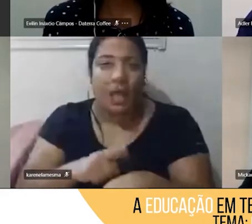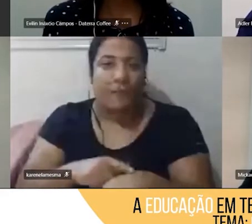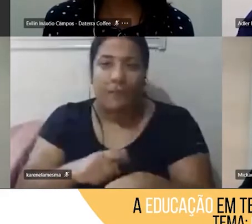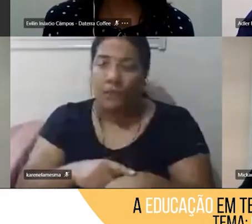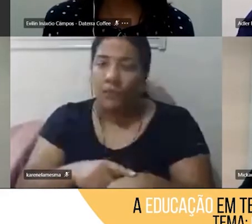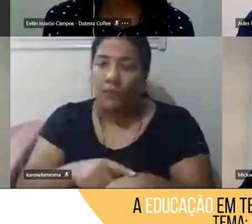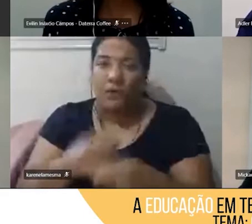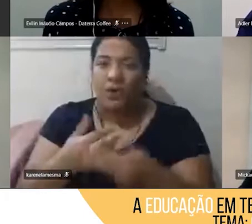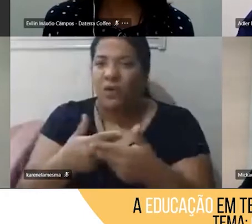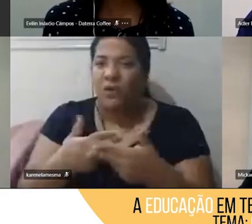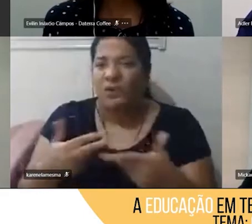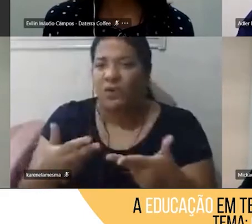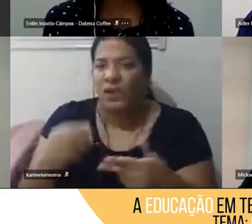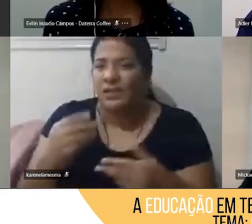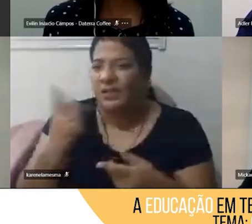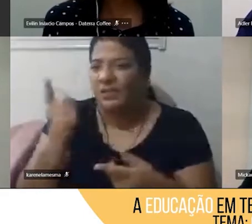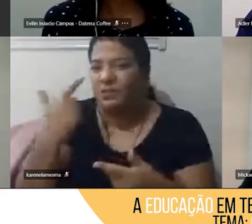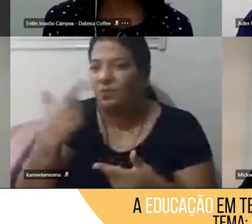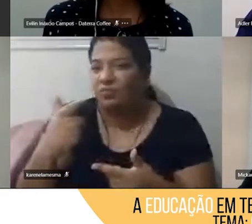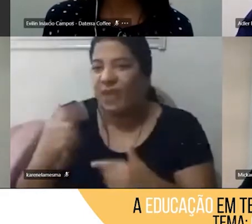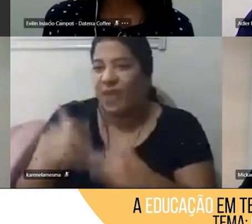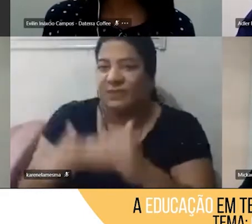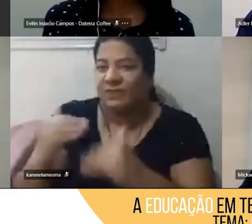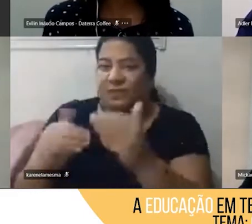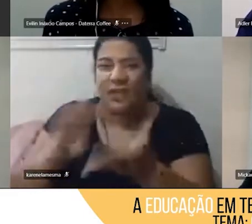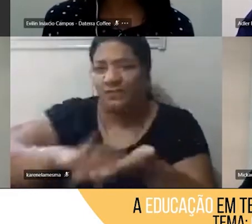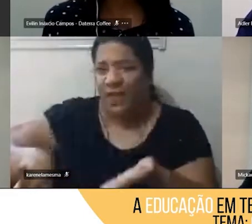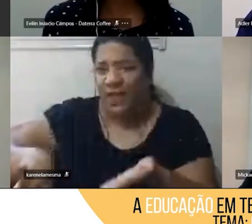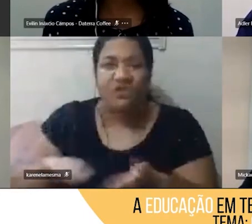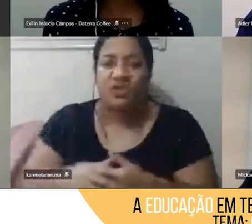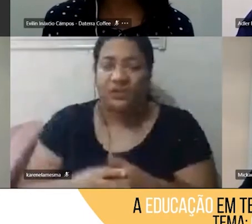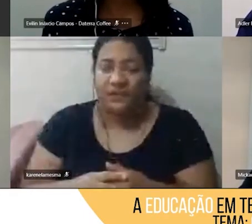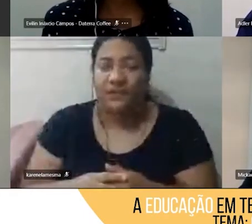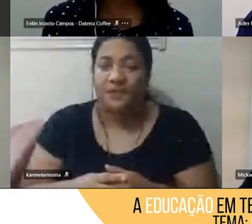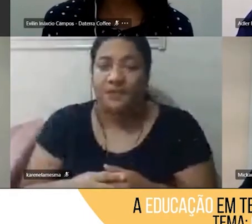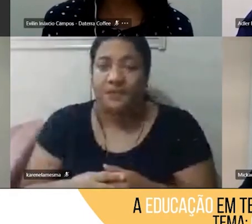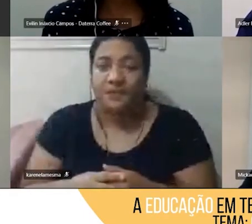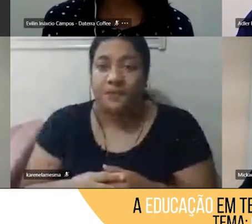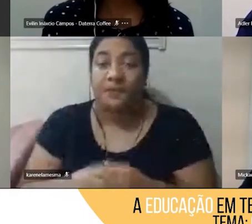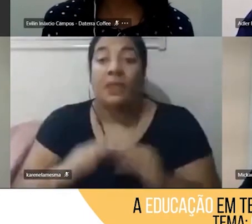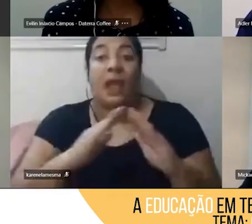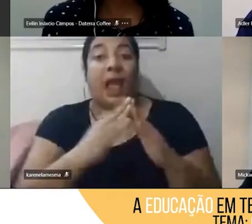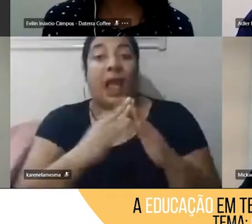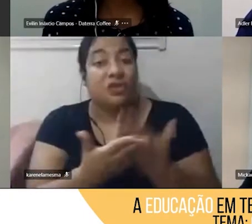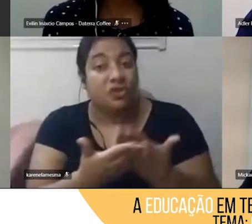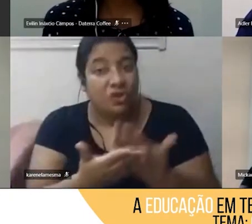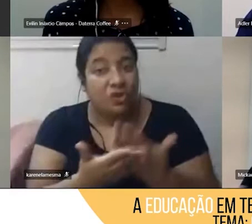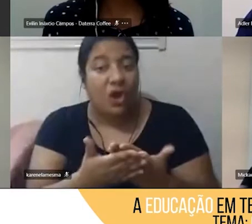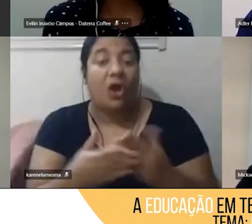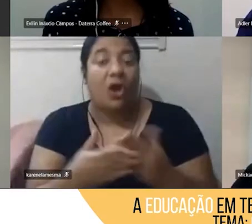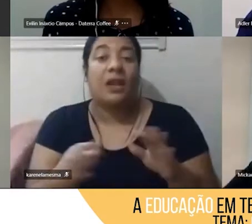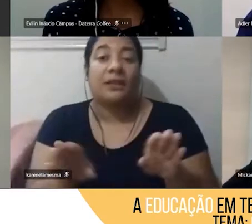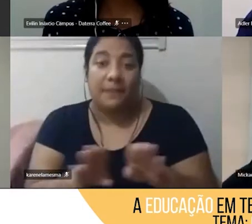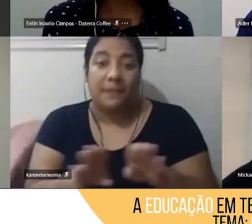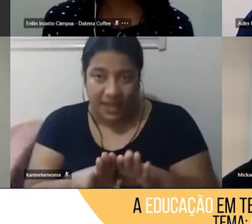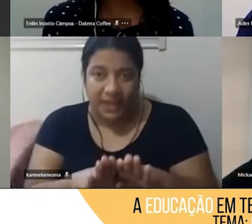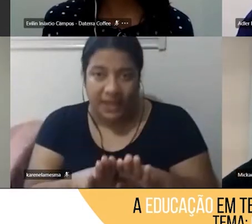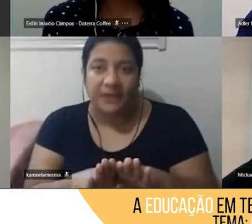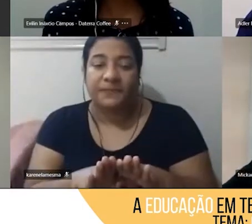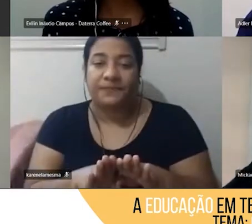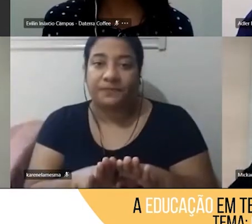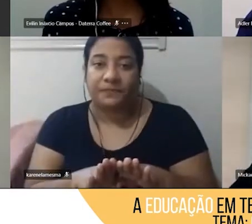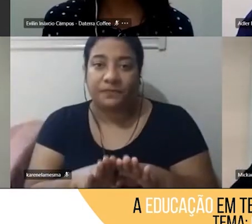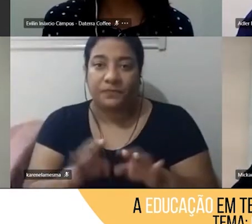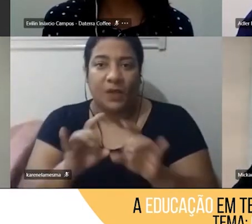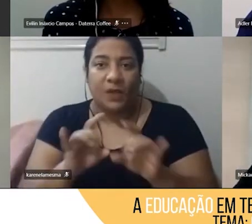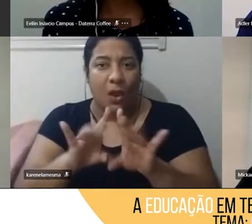desenvolvem, tá, essa é primeira coisa que a gente faz. A escola também, e aí eu nem estou falando agora do online, nós